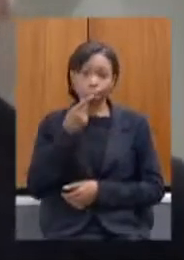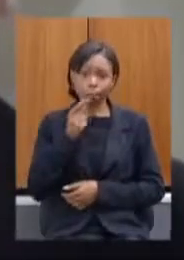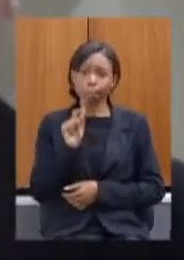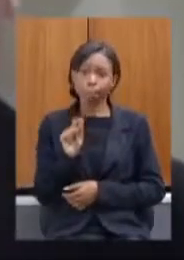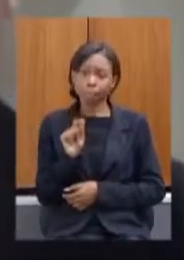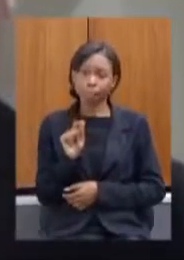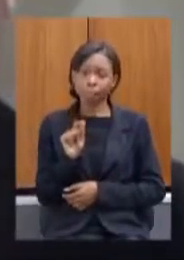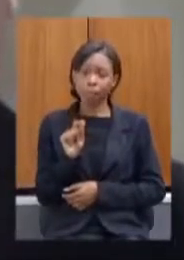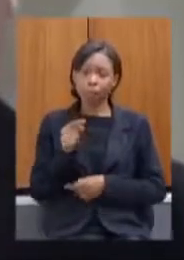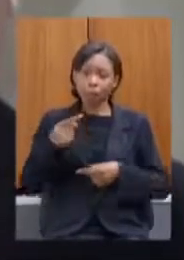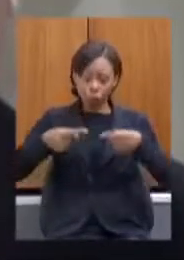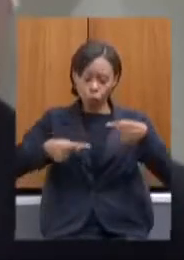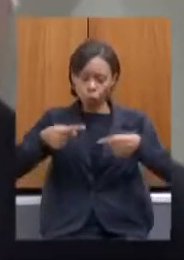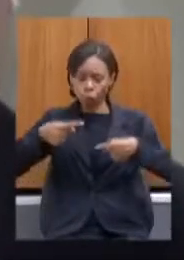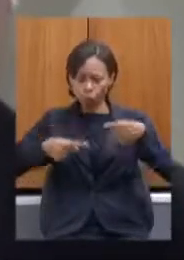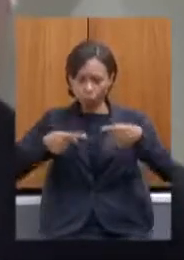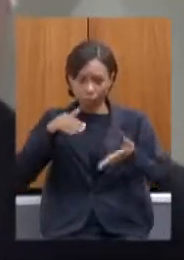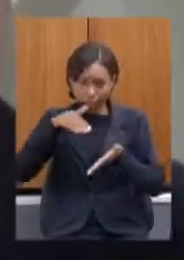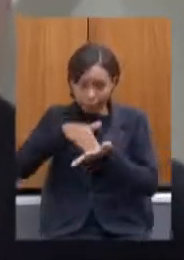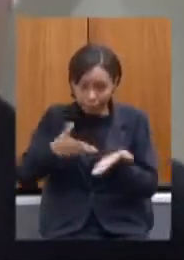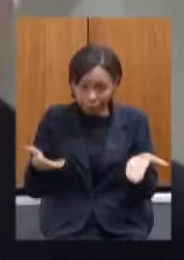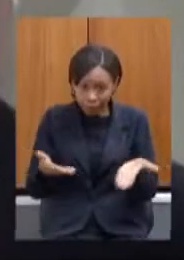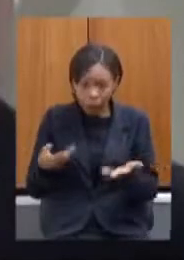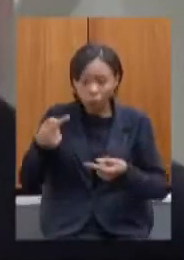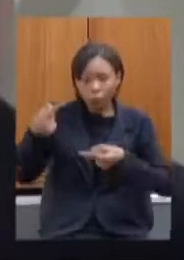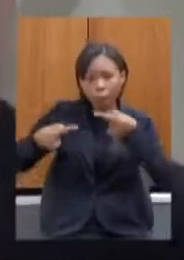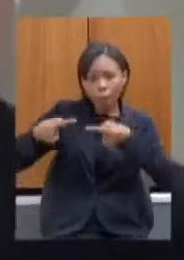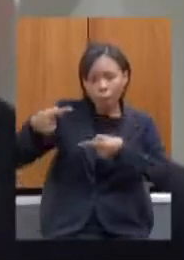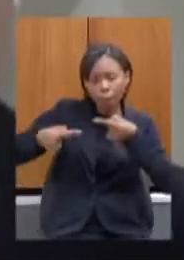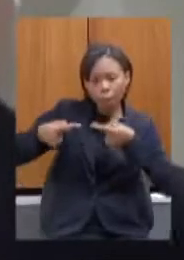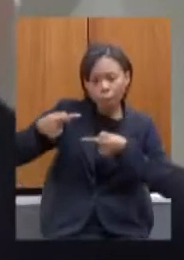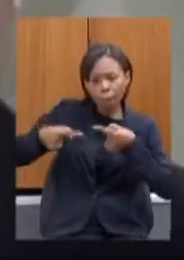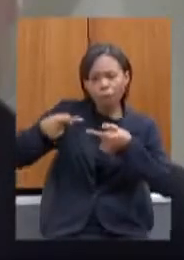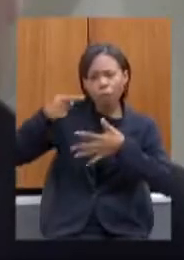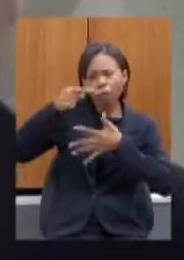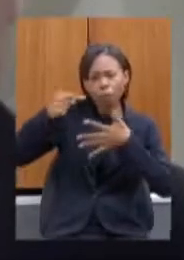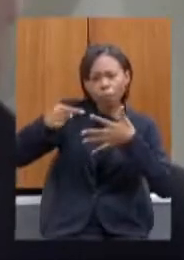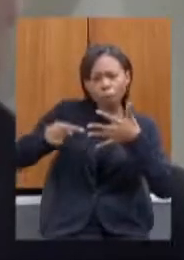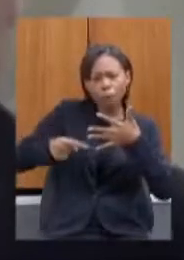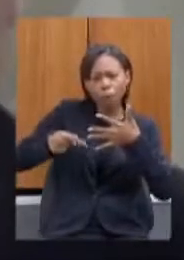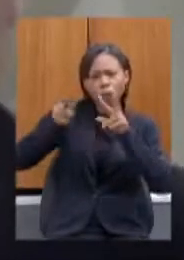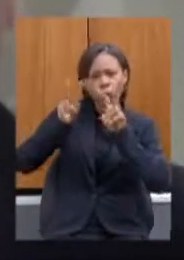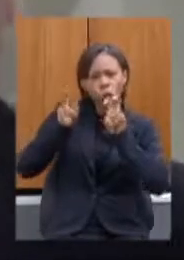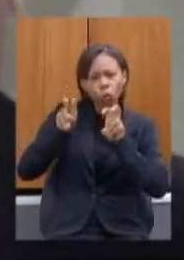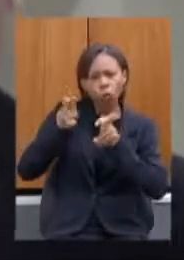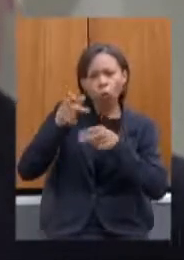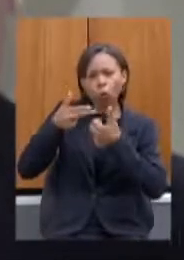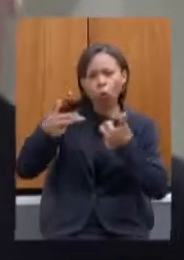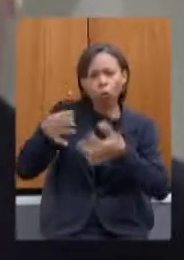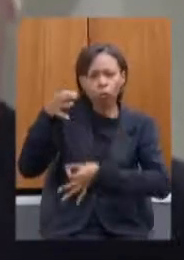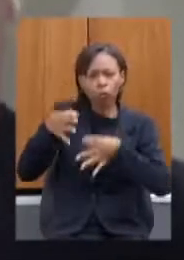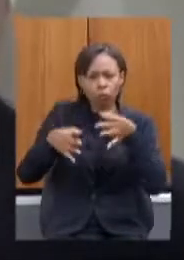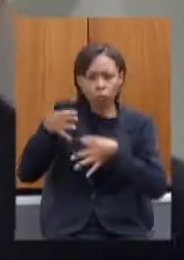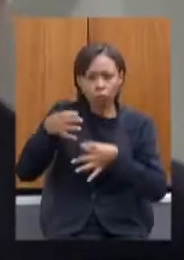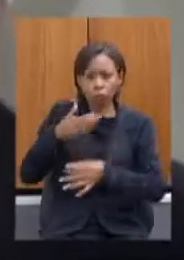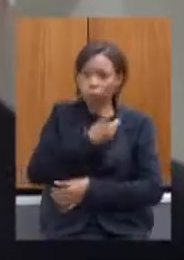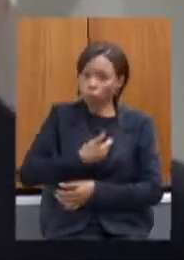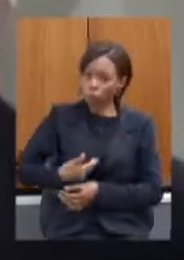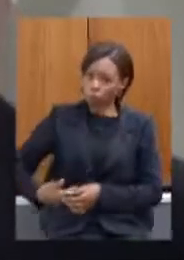discutido até o momento são únicos exclusivamente aspectos jurídicos de governança para se evitar